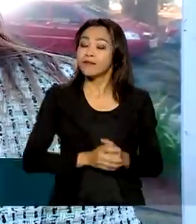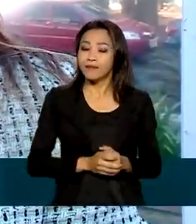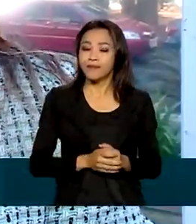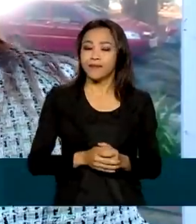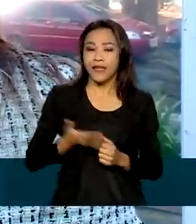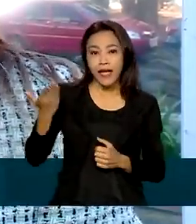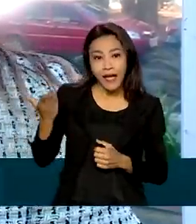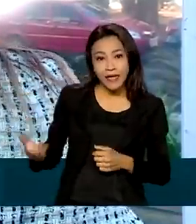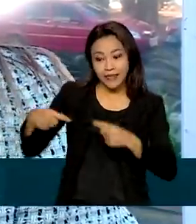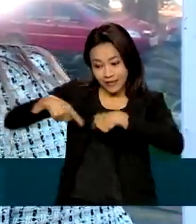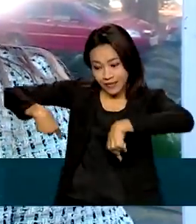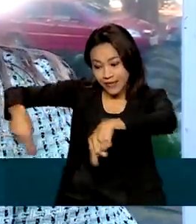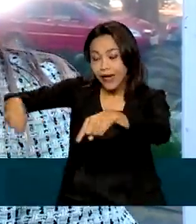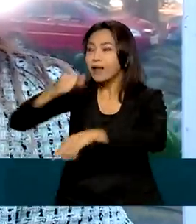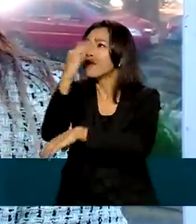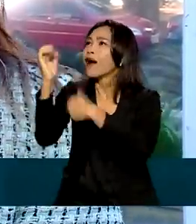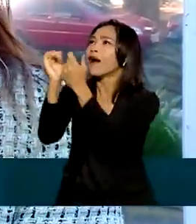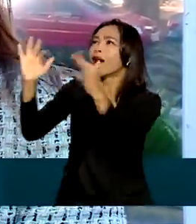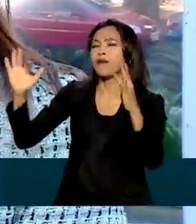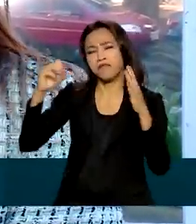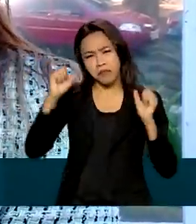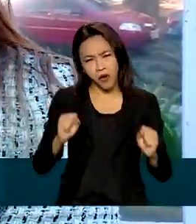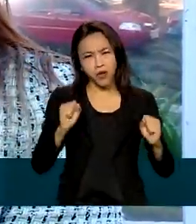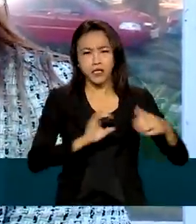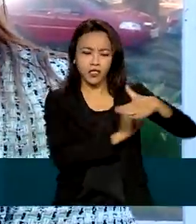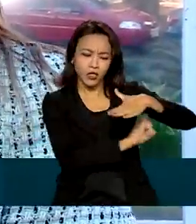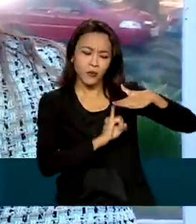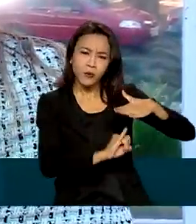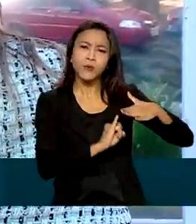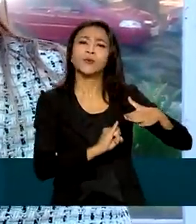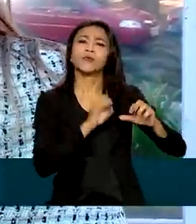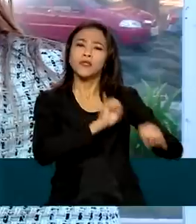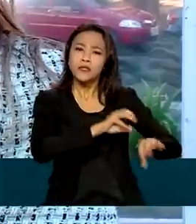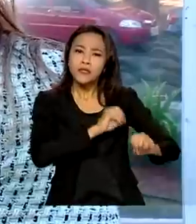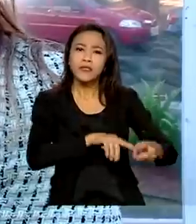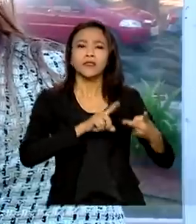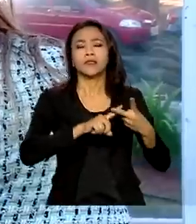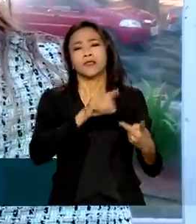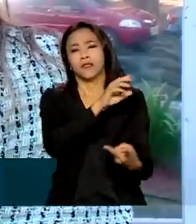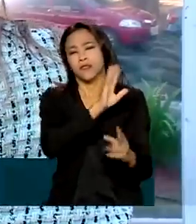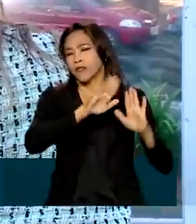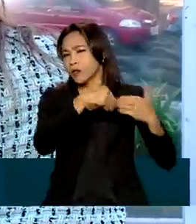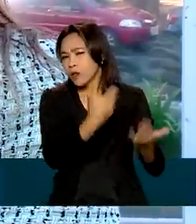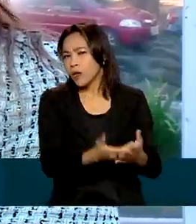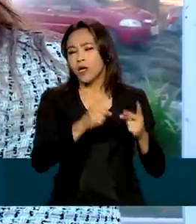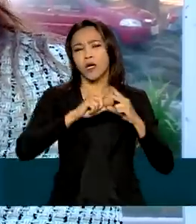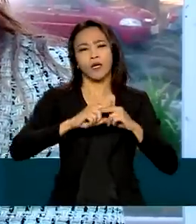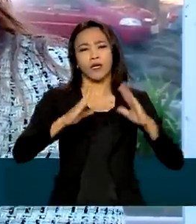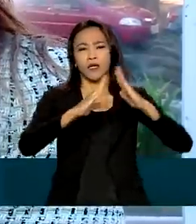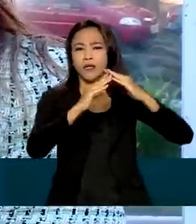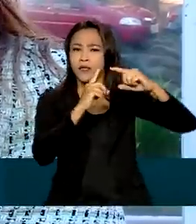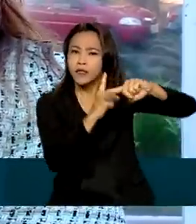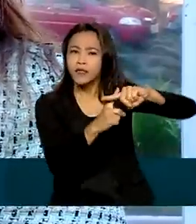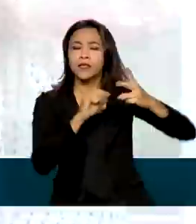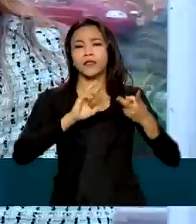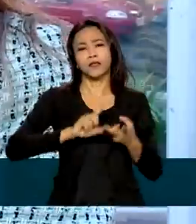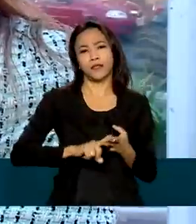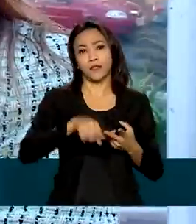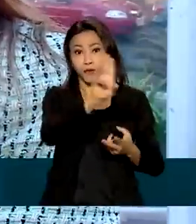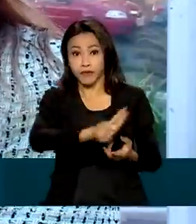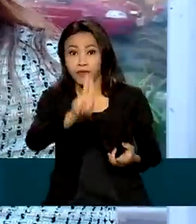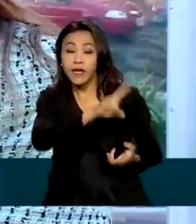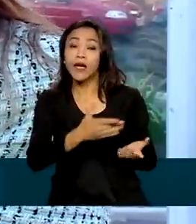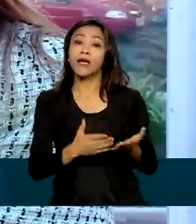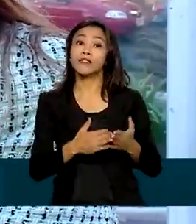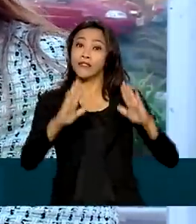em instituições de ensino, podem ser em universidades, podem ser em igrejas, em unidades prisionais, para